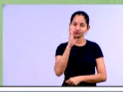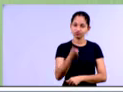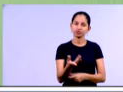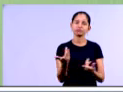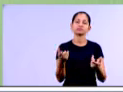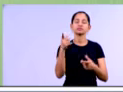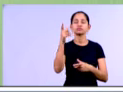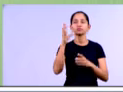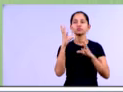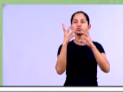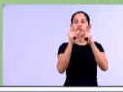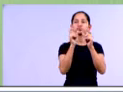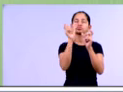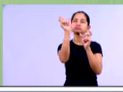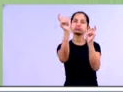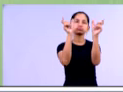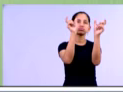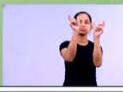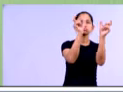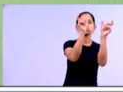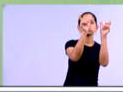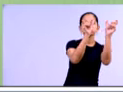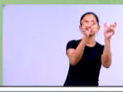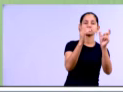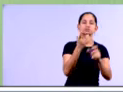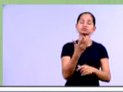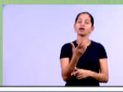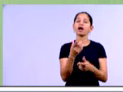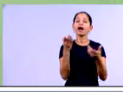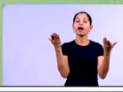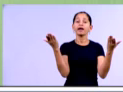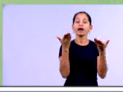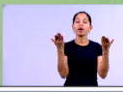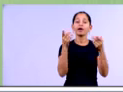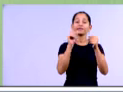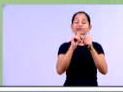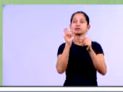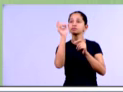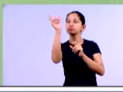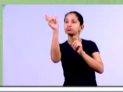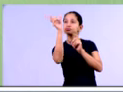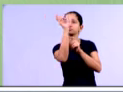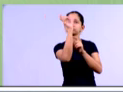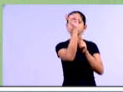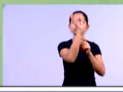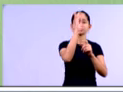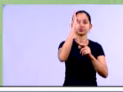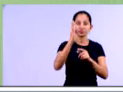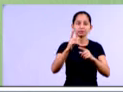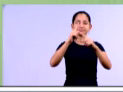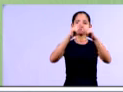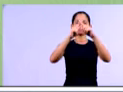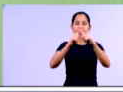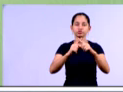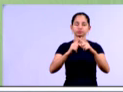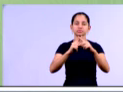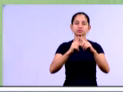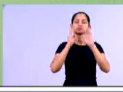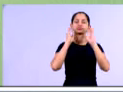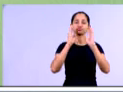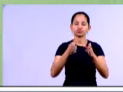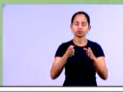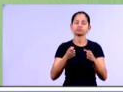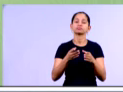e X4, né? Então, multiplicando aí esses fatores, né, pelos números que estão ao lado,